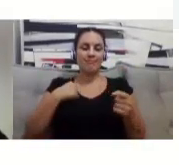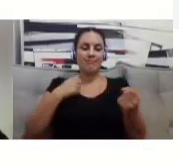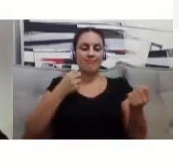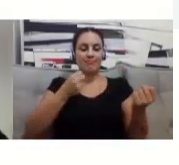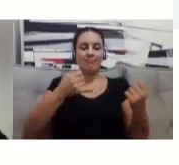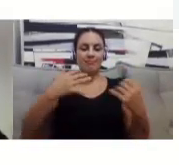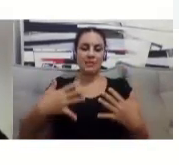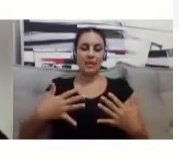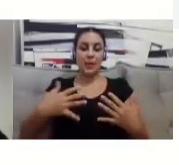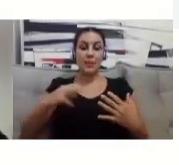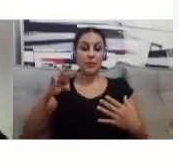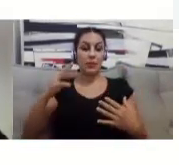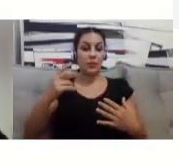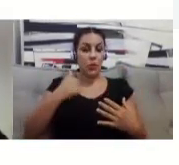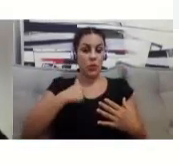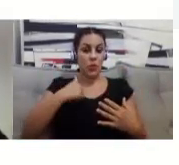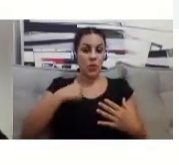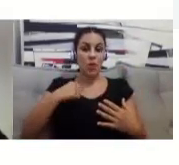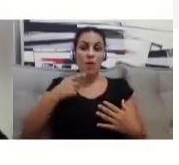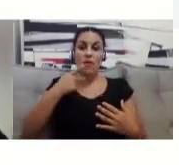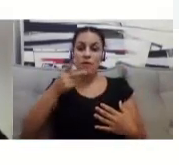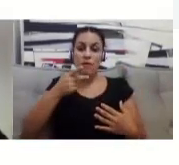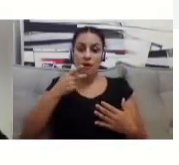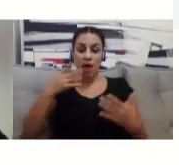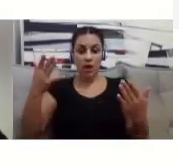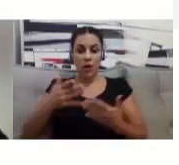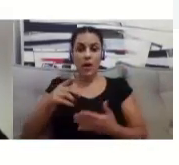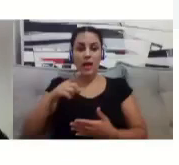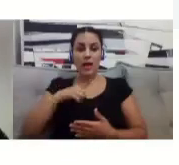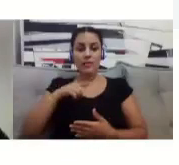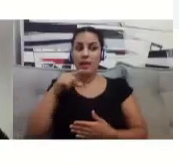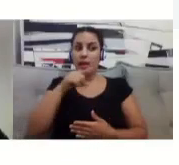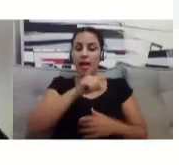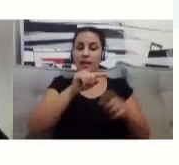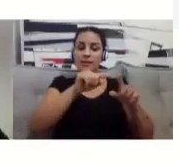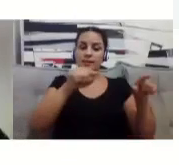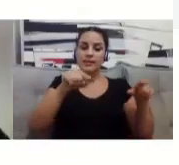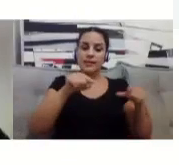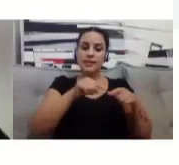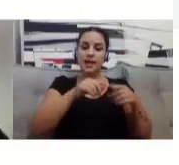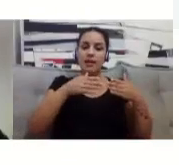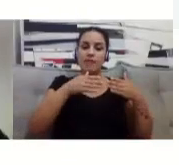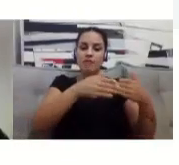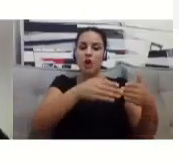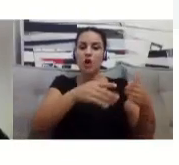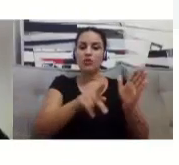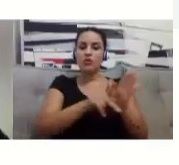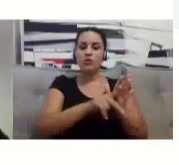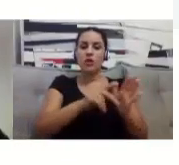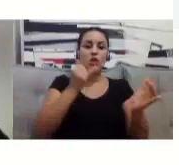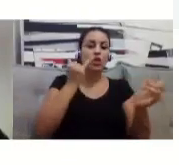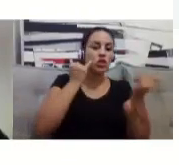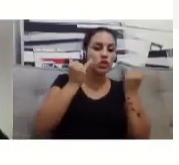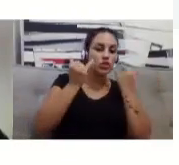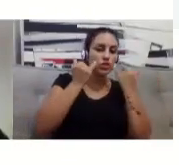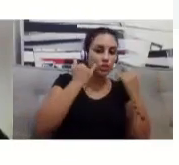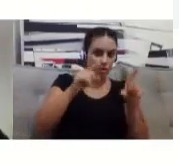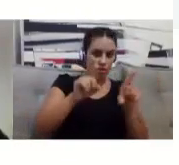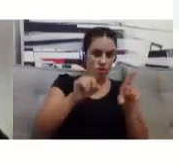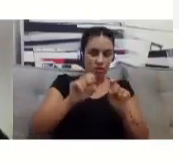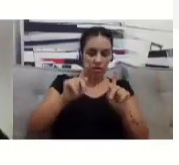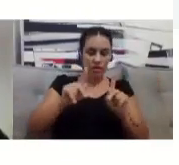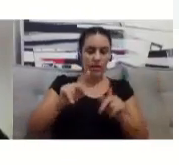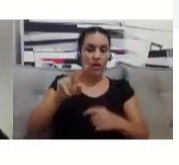no fórum de notícias da sala de coordenação de curso. Vocês vão aprender, na próxima quinta-feira, a navegar melhor